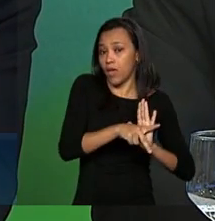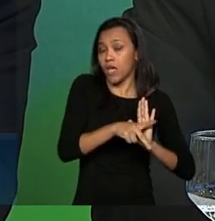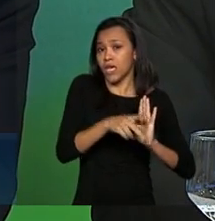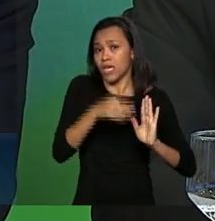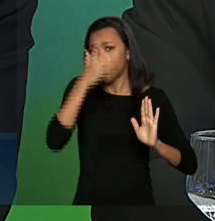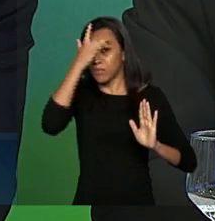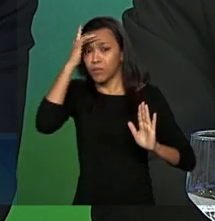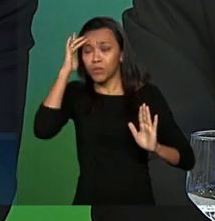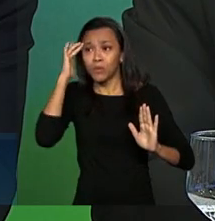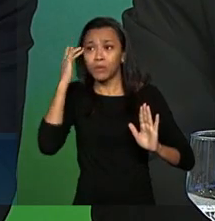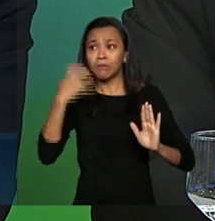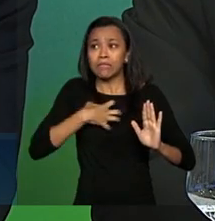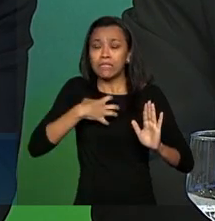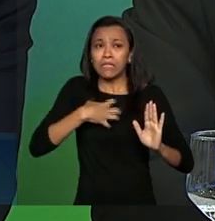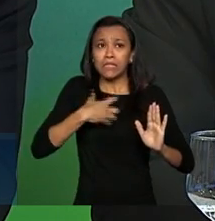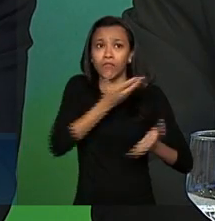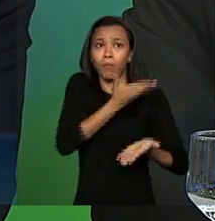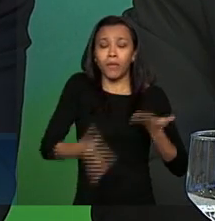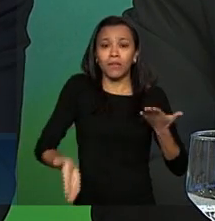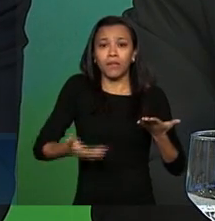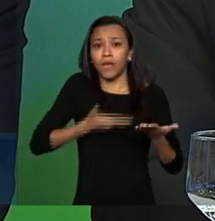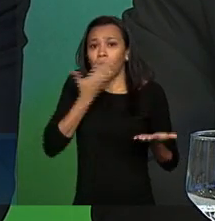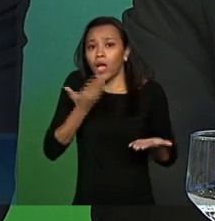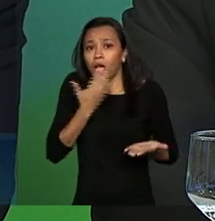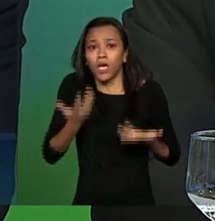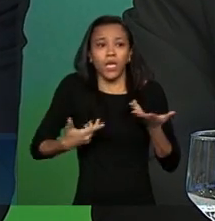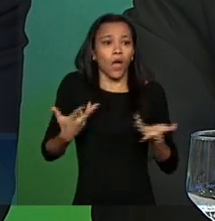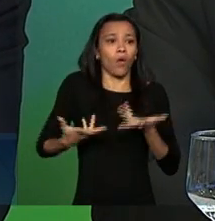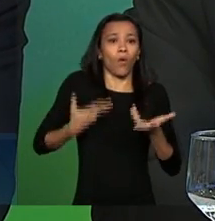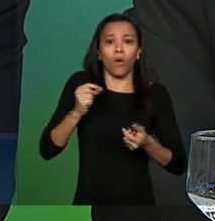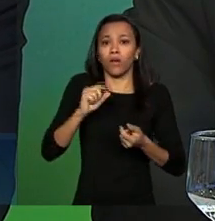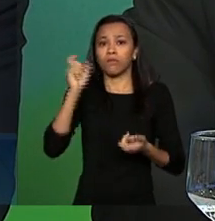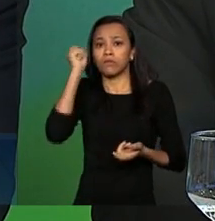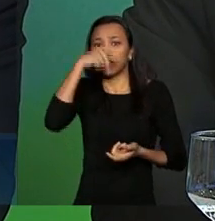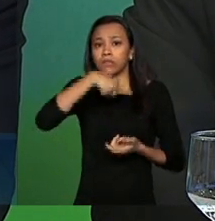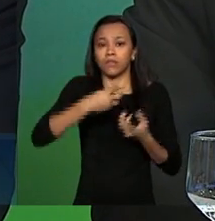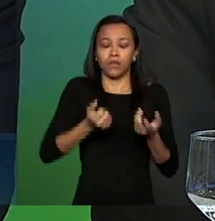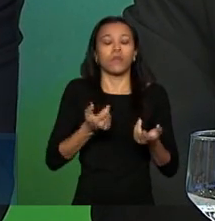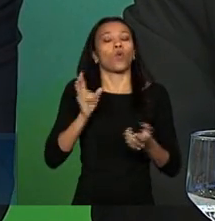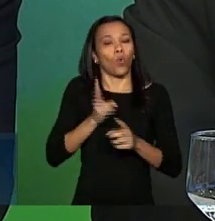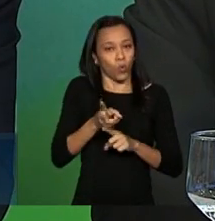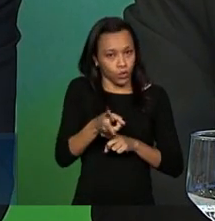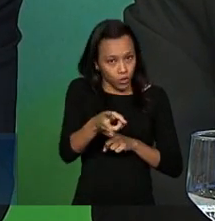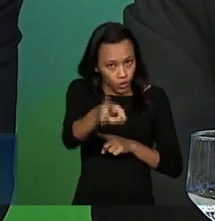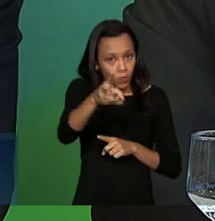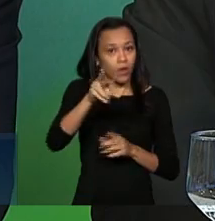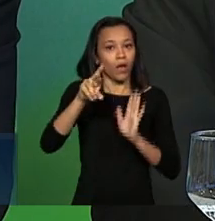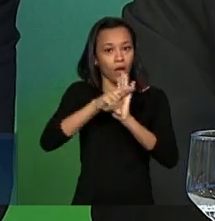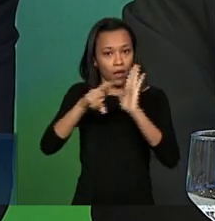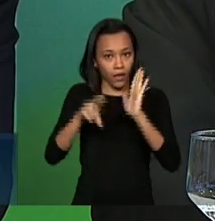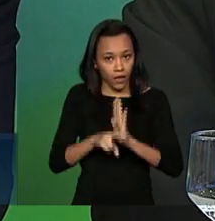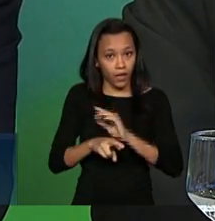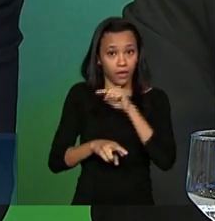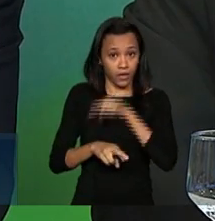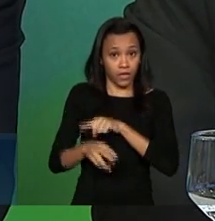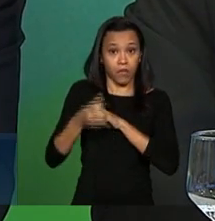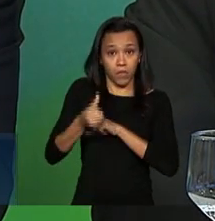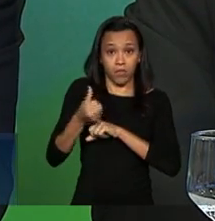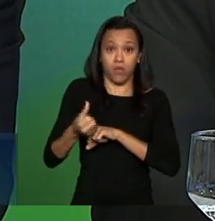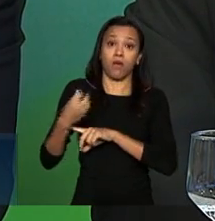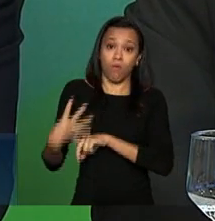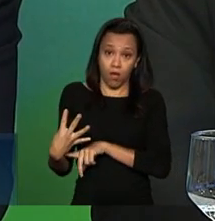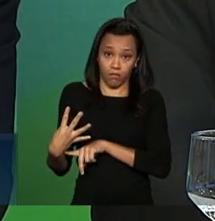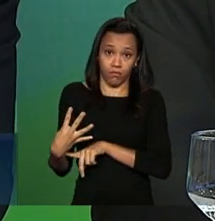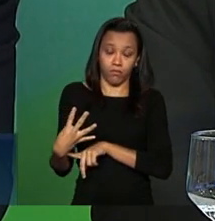sensação de perda continua valendo a regra que foi aprovada na emenda 664 é como se a presidenta